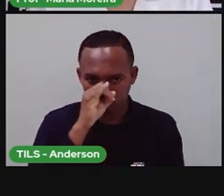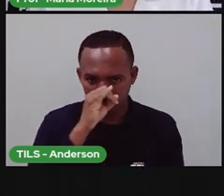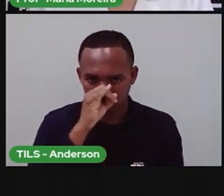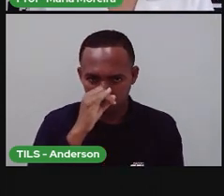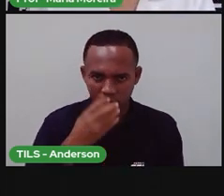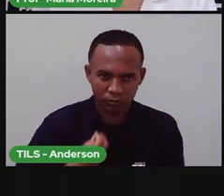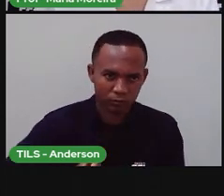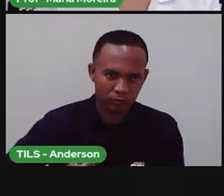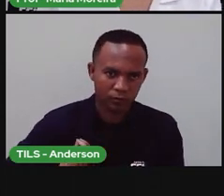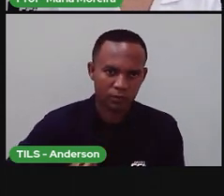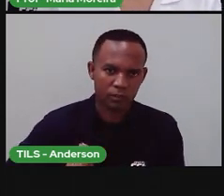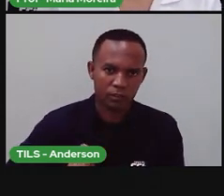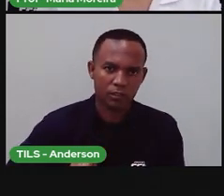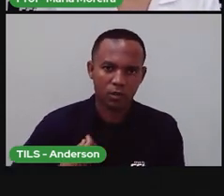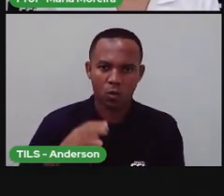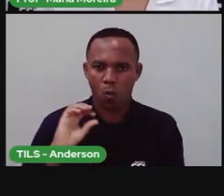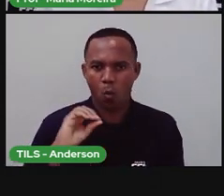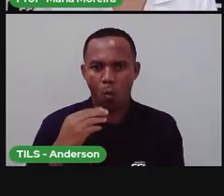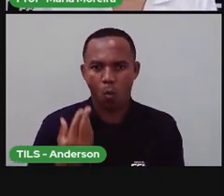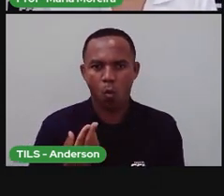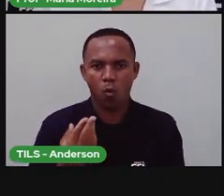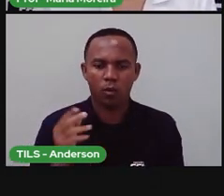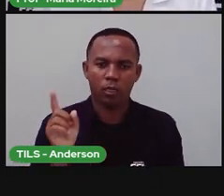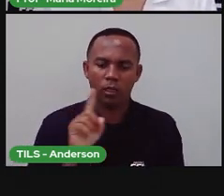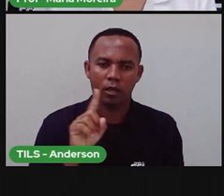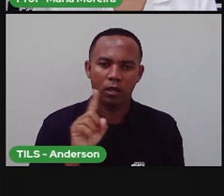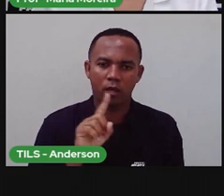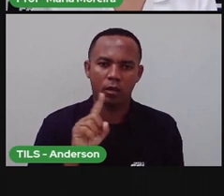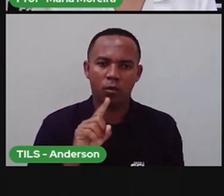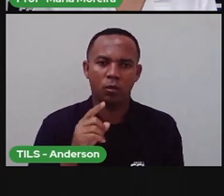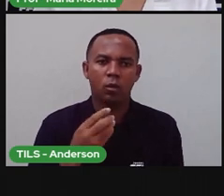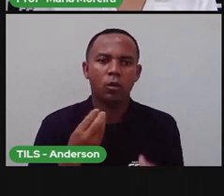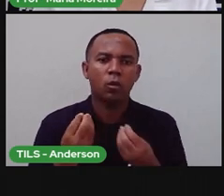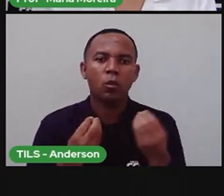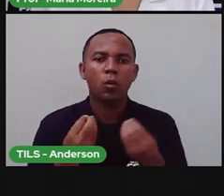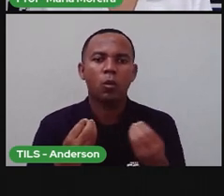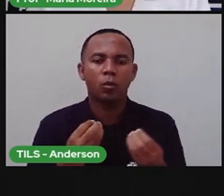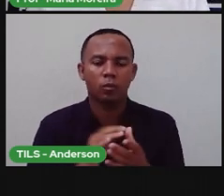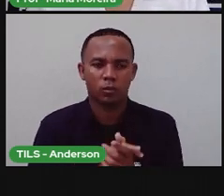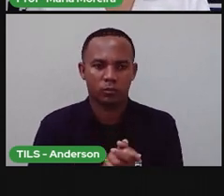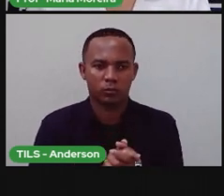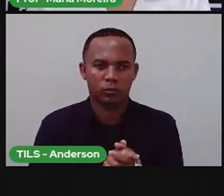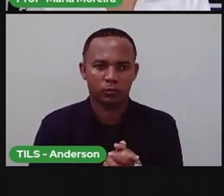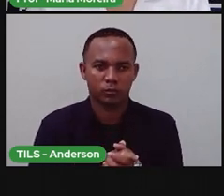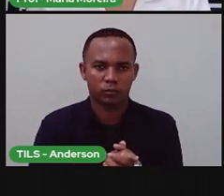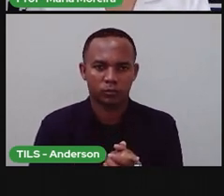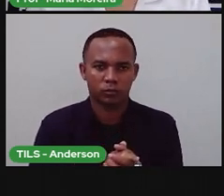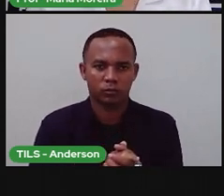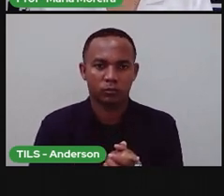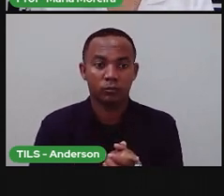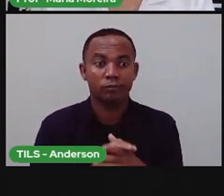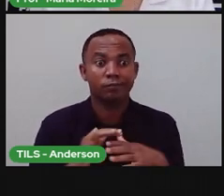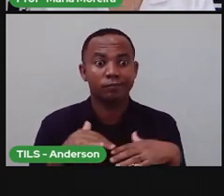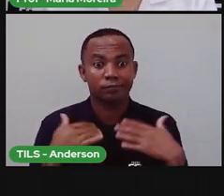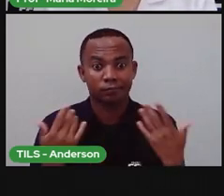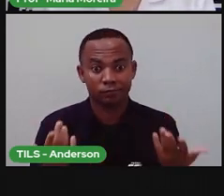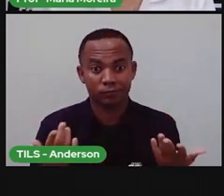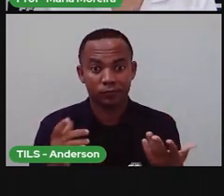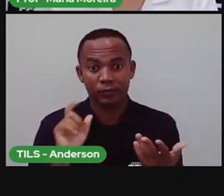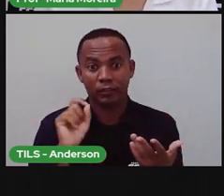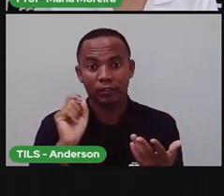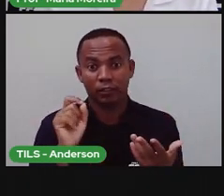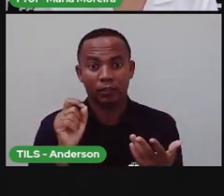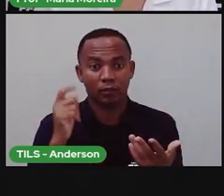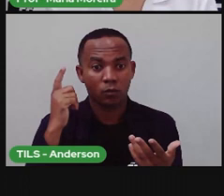não? Do lado, temos uma árvore. A árvore, vivo ou não vivo? E aí? Quem está